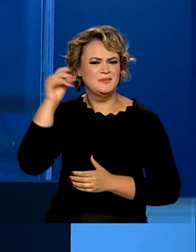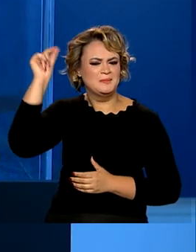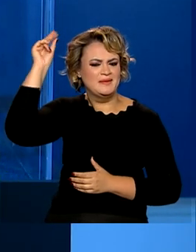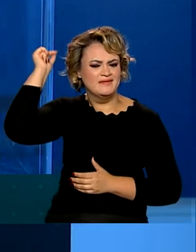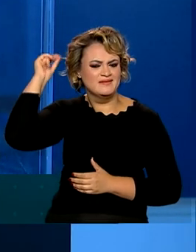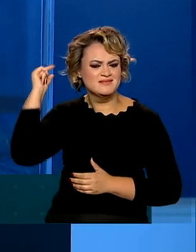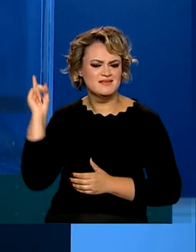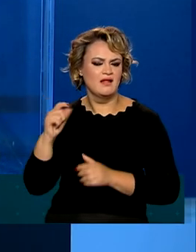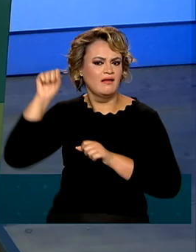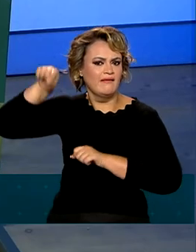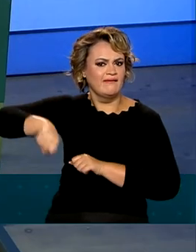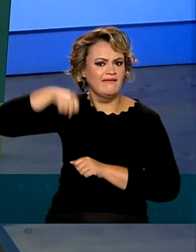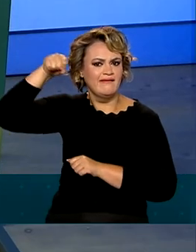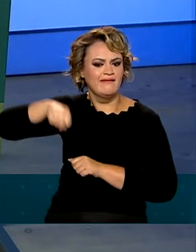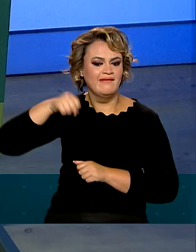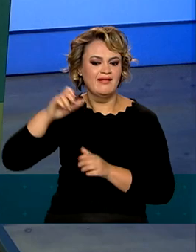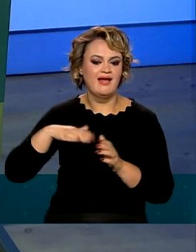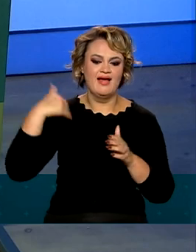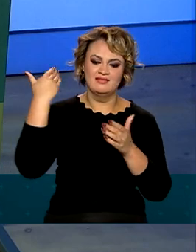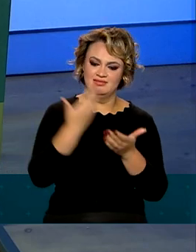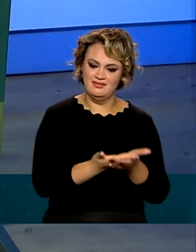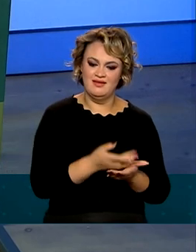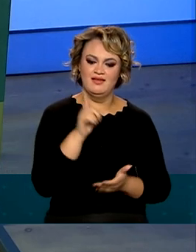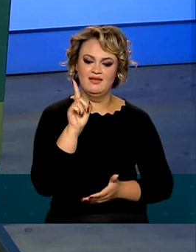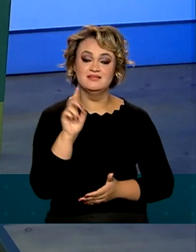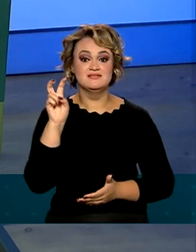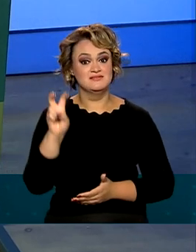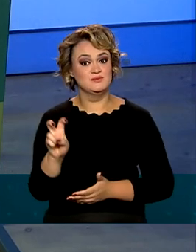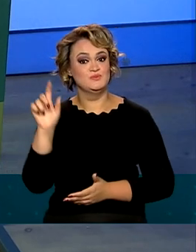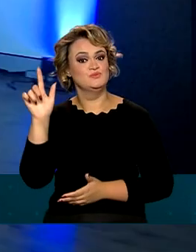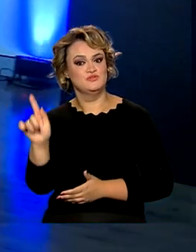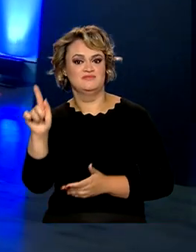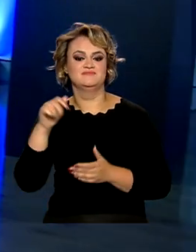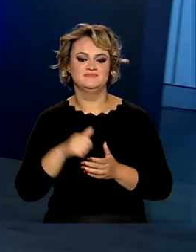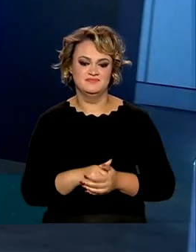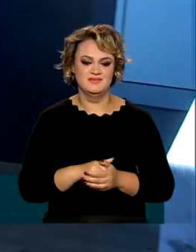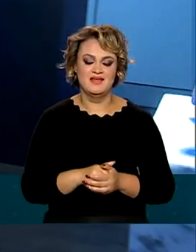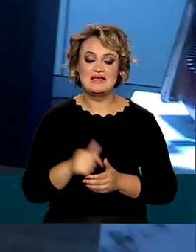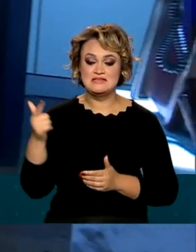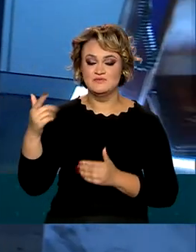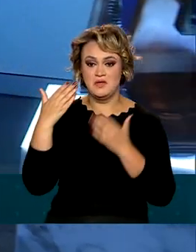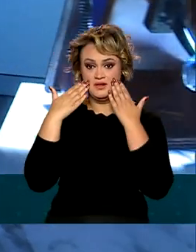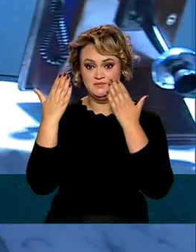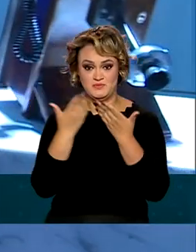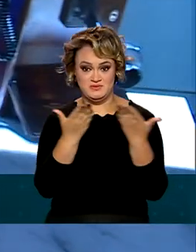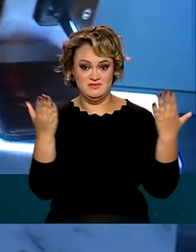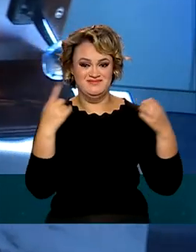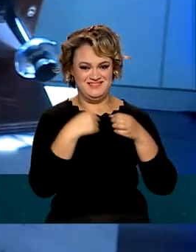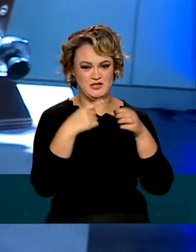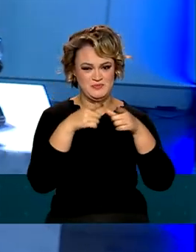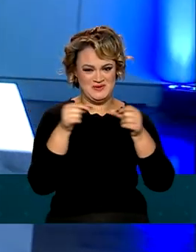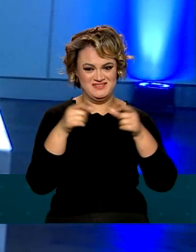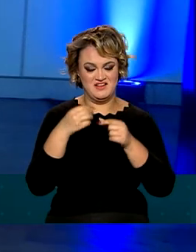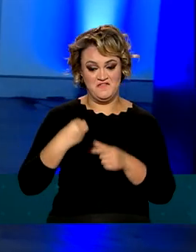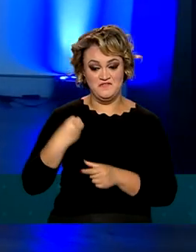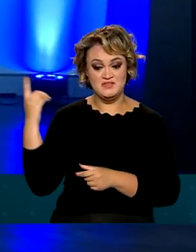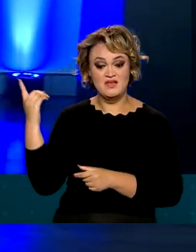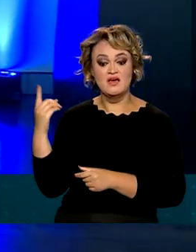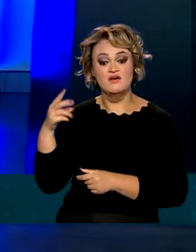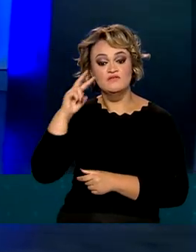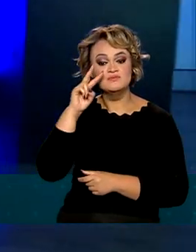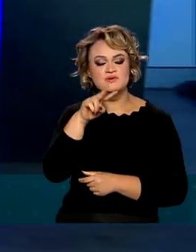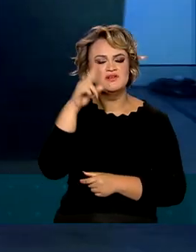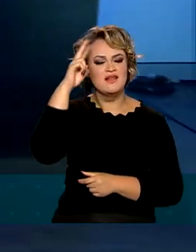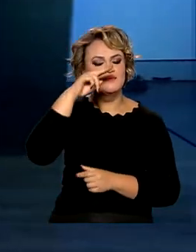operado à manivela até a quinta geração de internet móvel. Nesta exposição em Brasília, o público pode